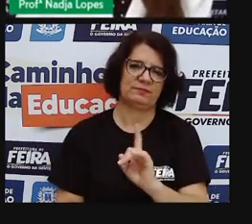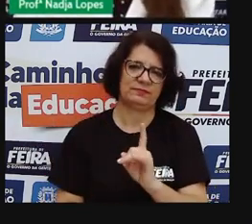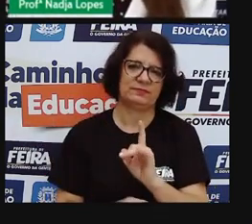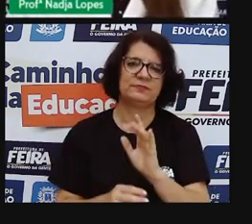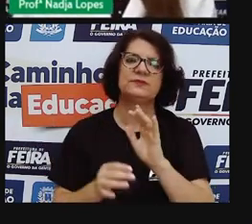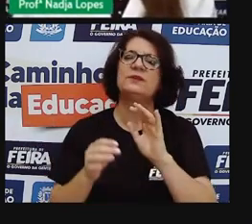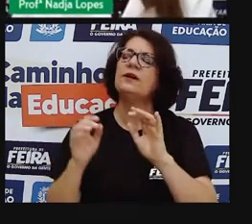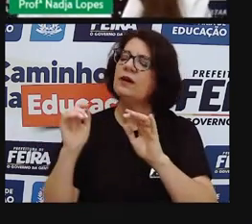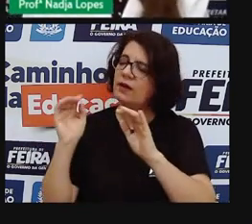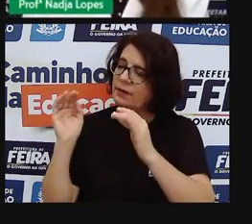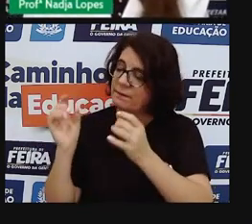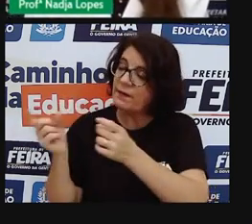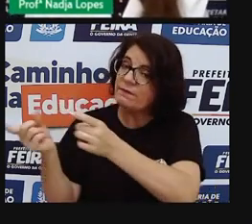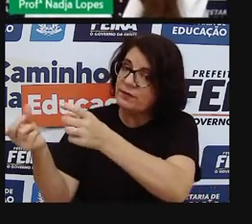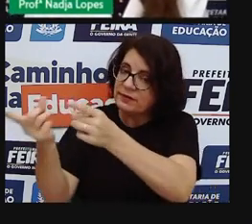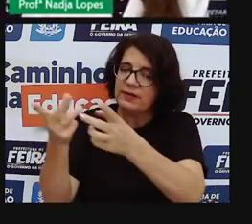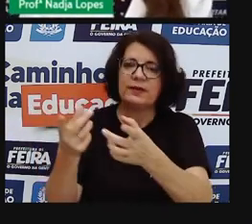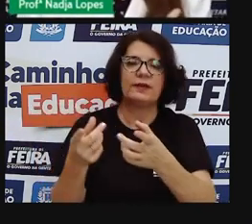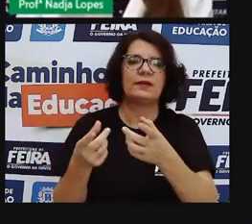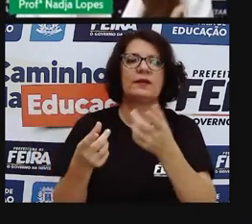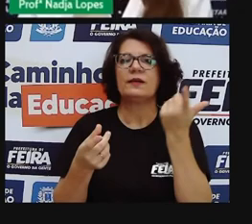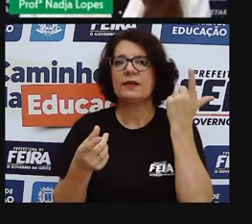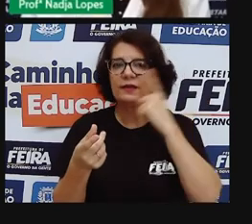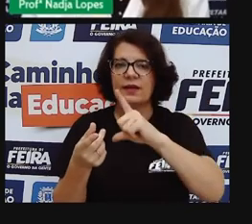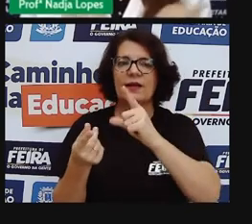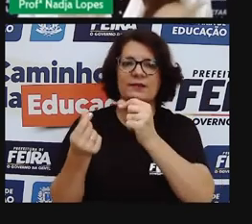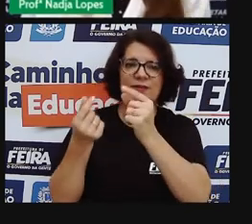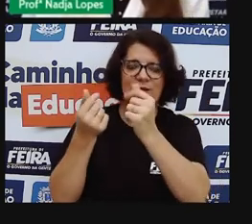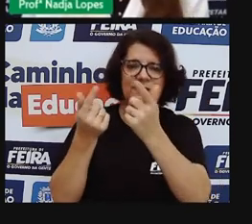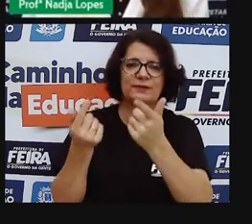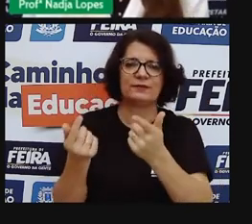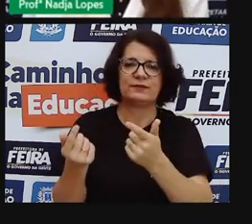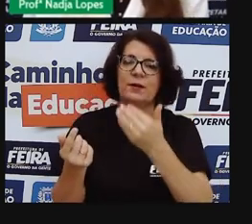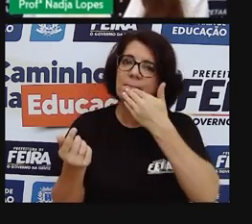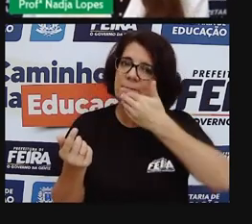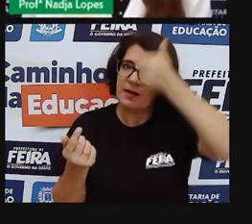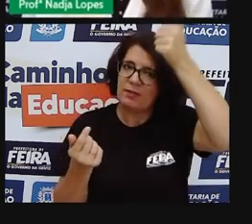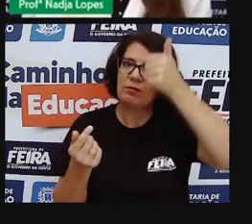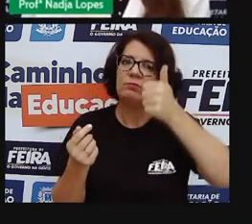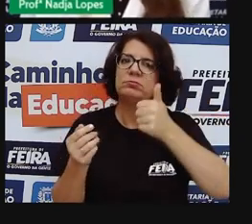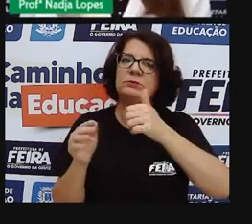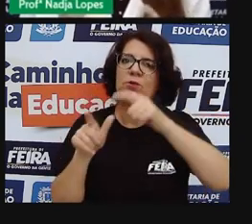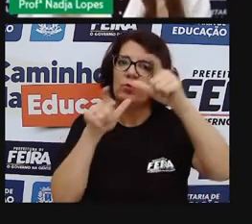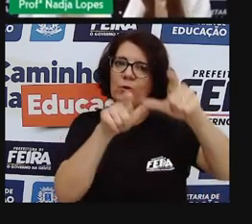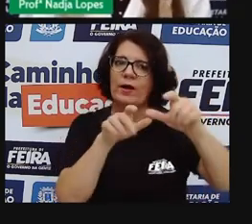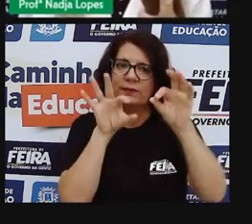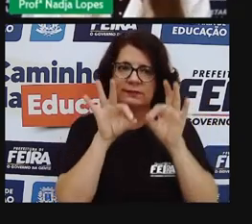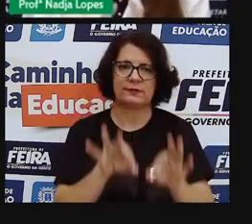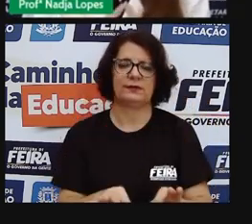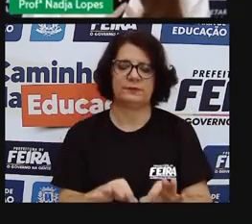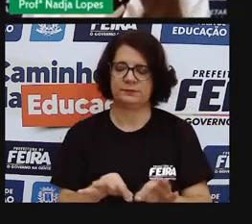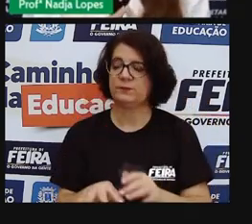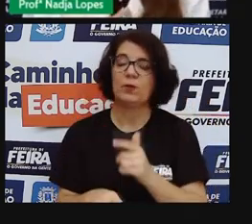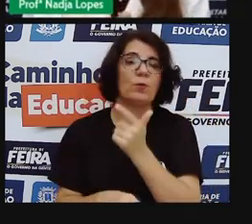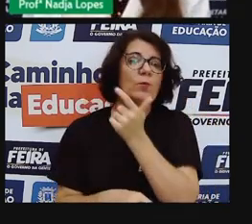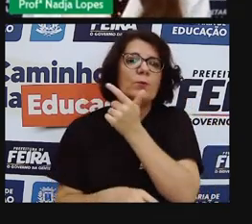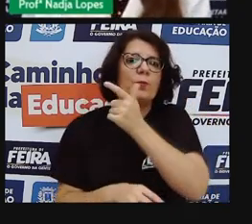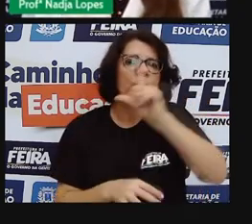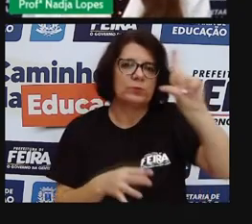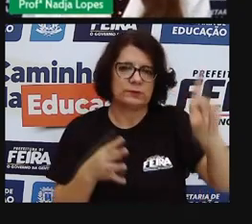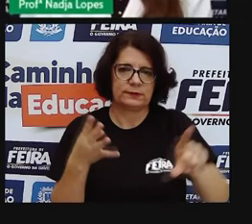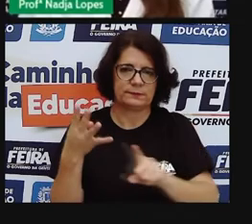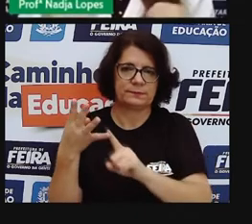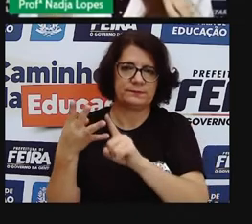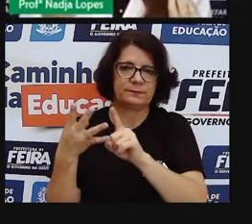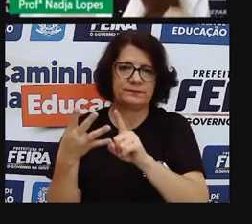para garantir sua venda, para garantir sua renda, né, é a melhor forma, é a melhor escolha. Outra coisa que me chama muita atenção, né,